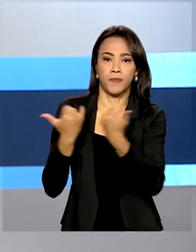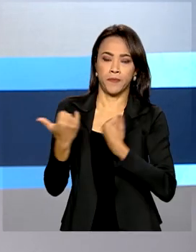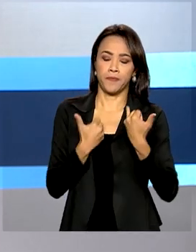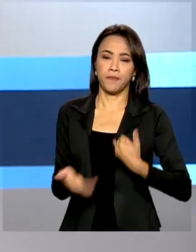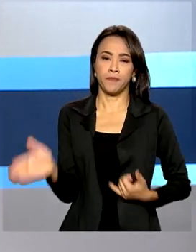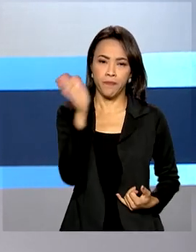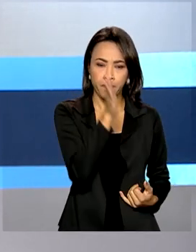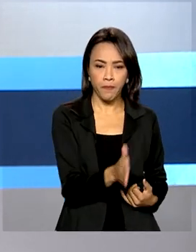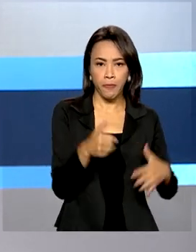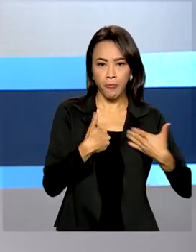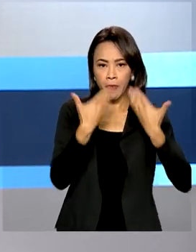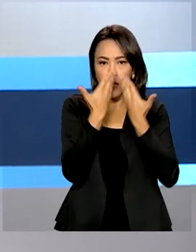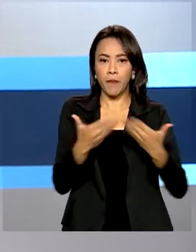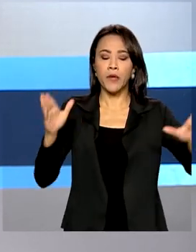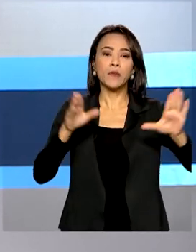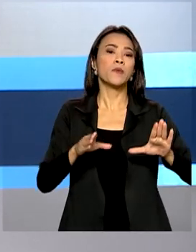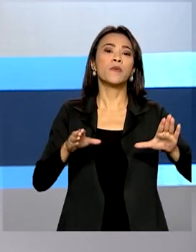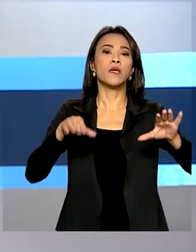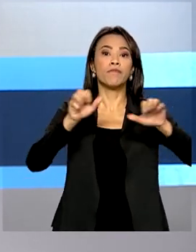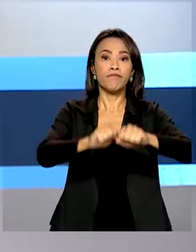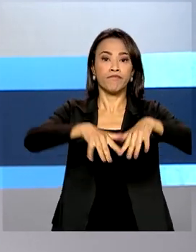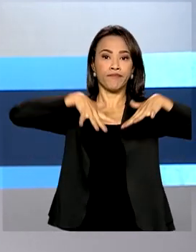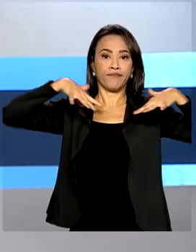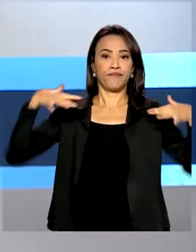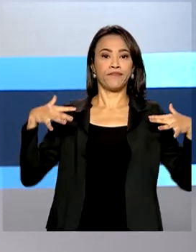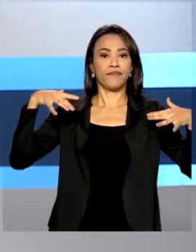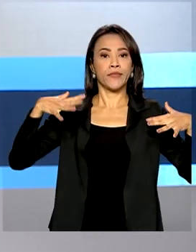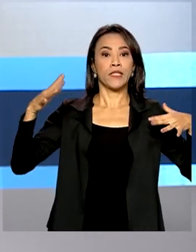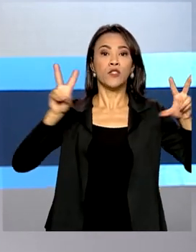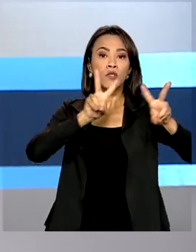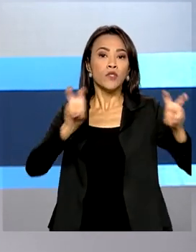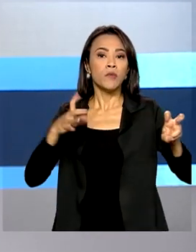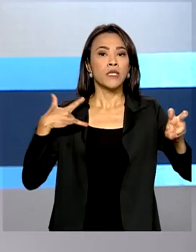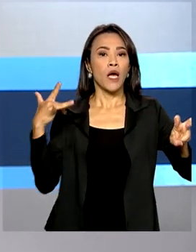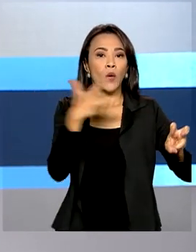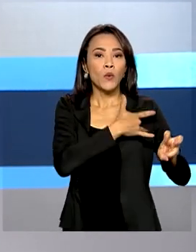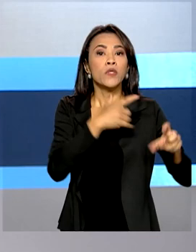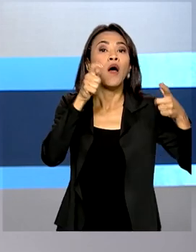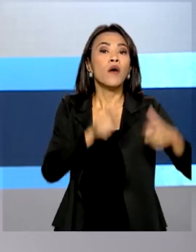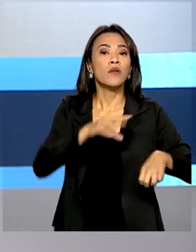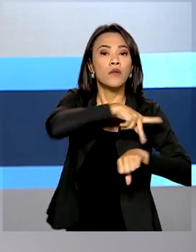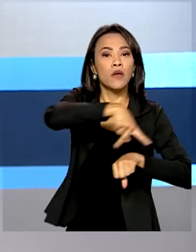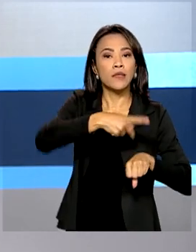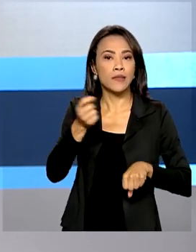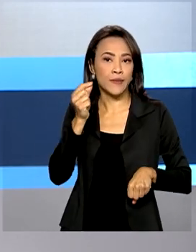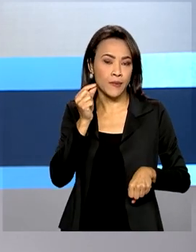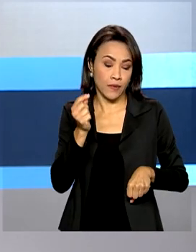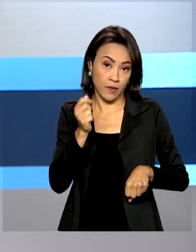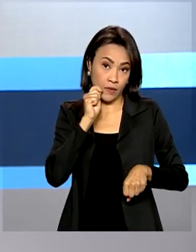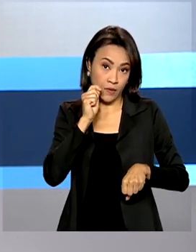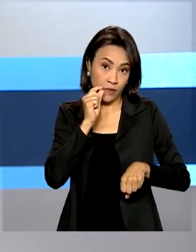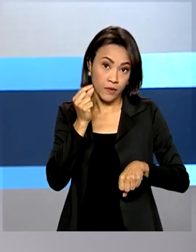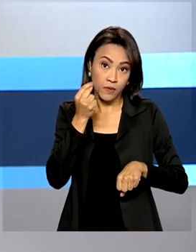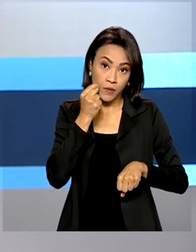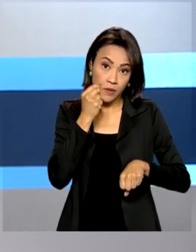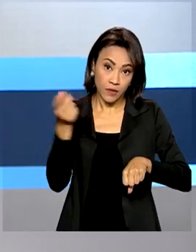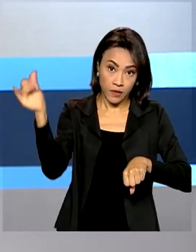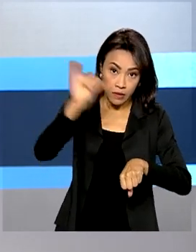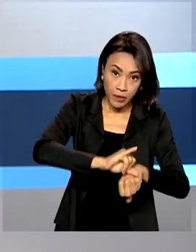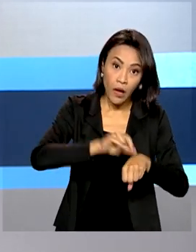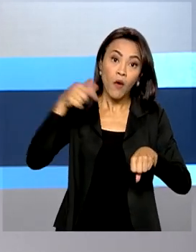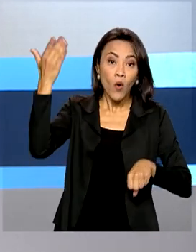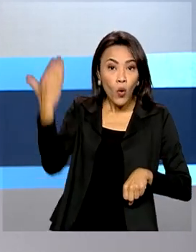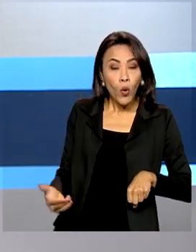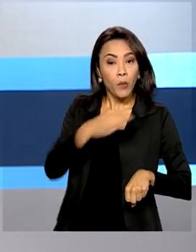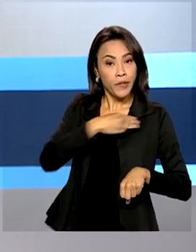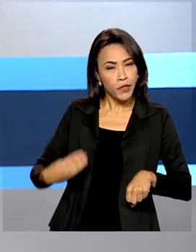Na abertura da Assembleia Mundial da Saúde em Genebra, na Suíça, o ministro Marcelo Queiroga destacou as ações do Brasil no combate à Covid